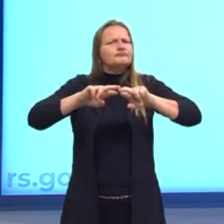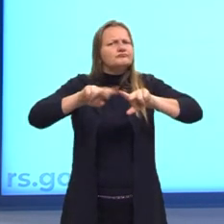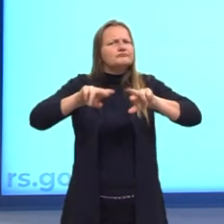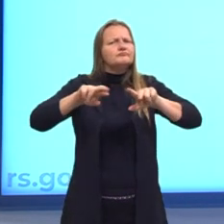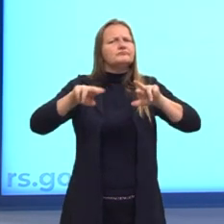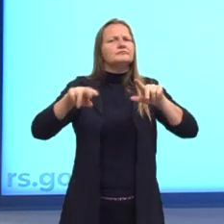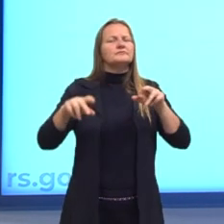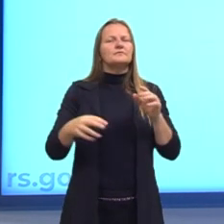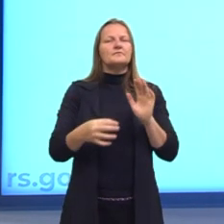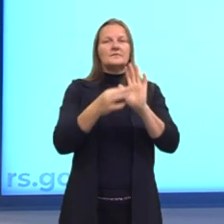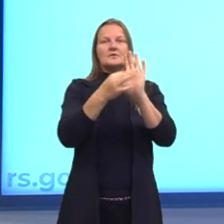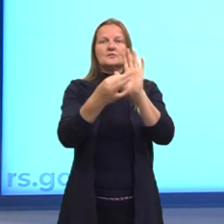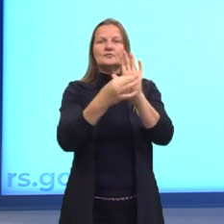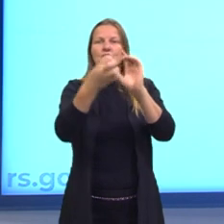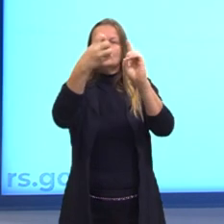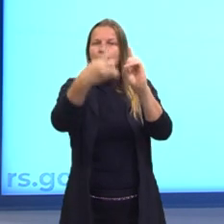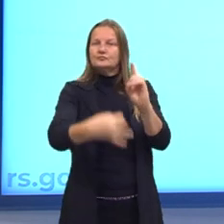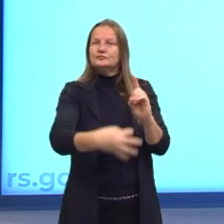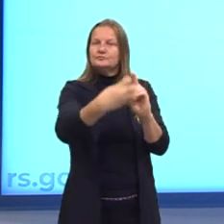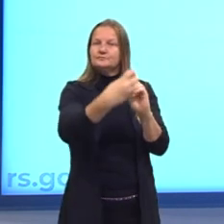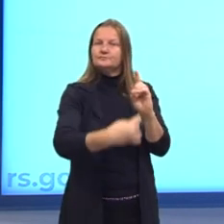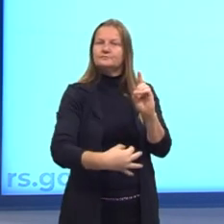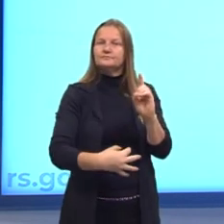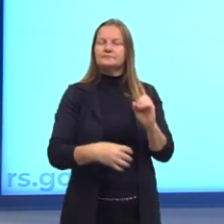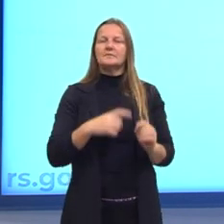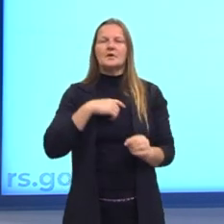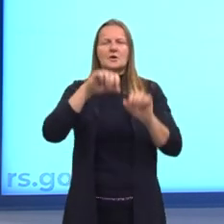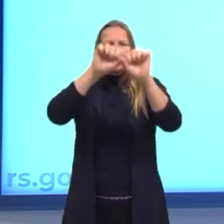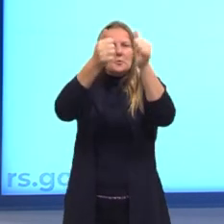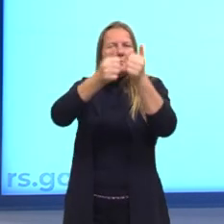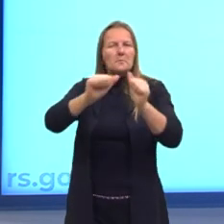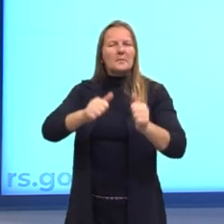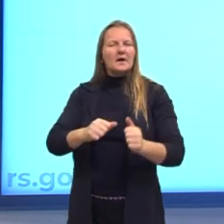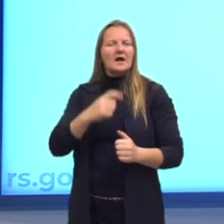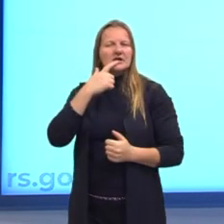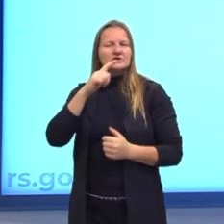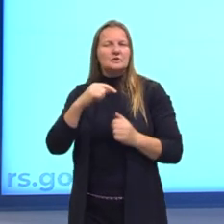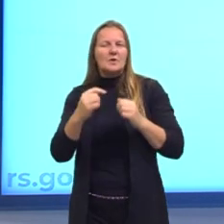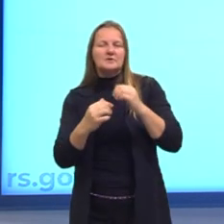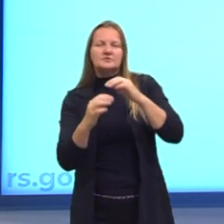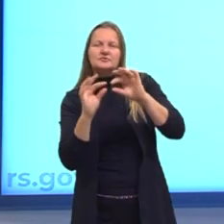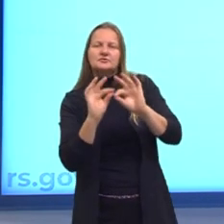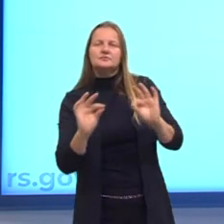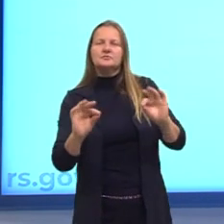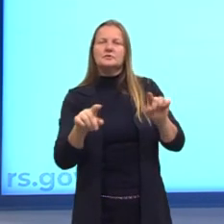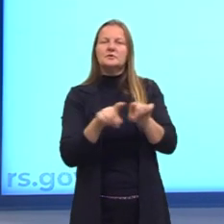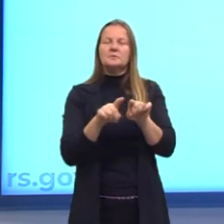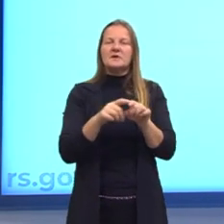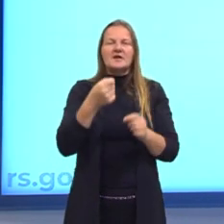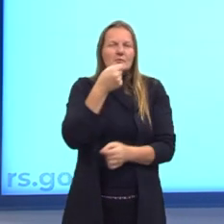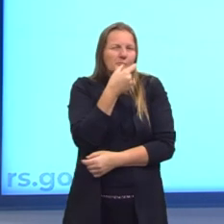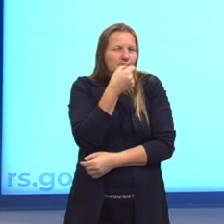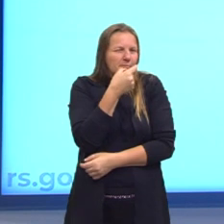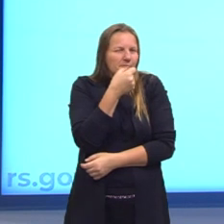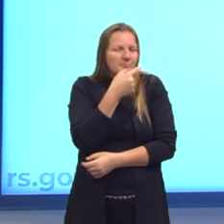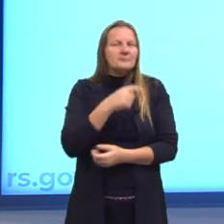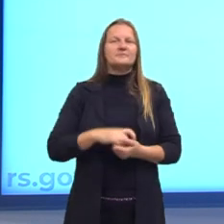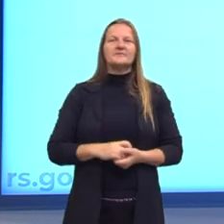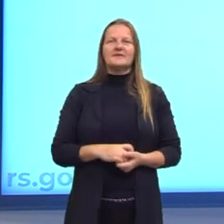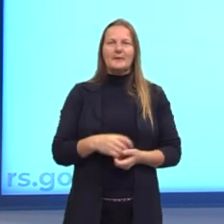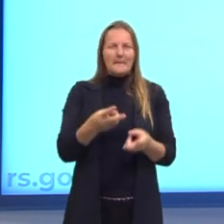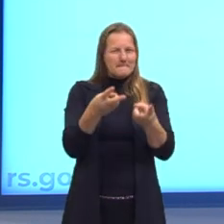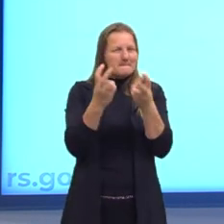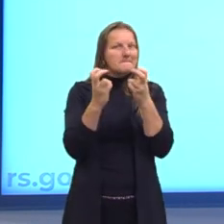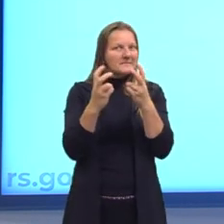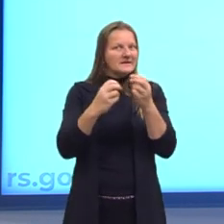discursivas. Por exemplo, uso de imagens, de linguagens simples e até de humor. Note que esses